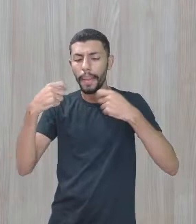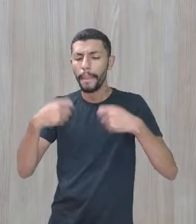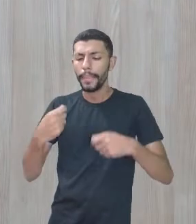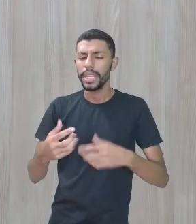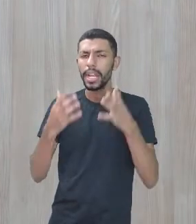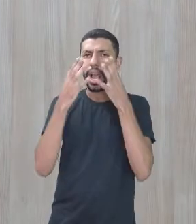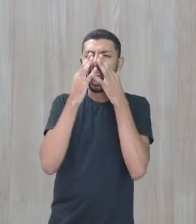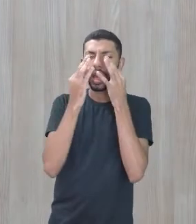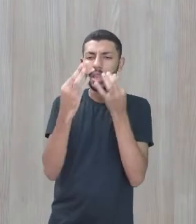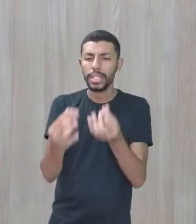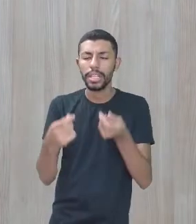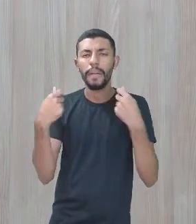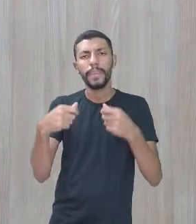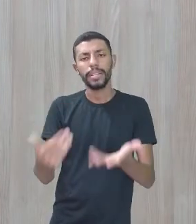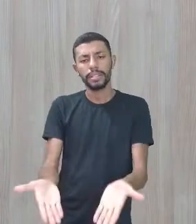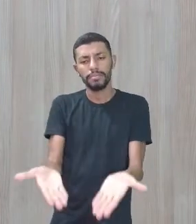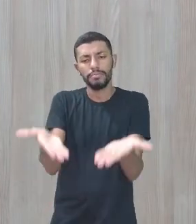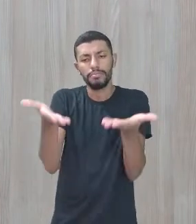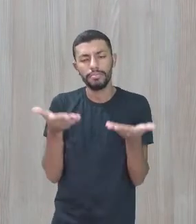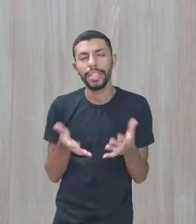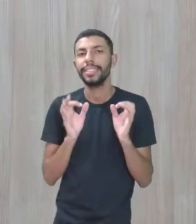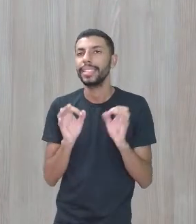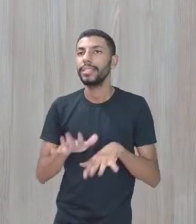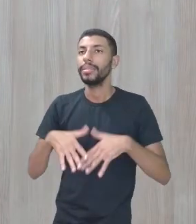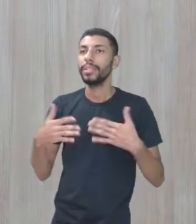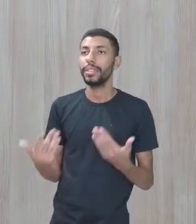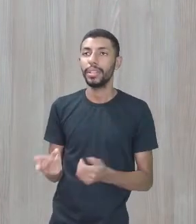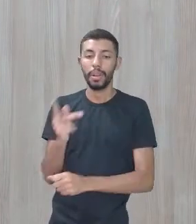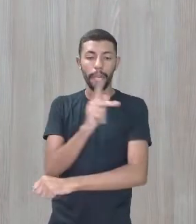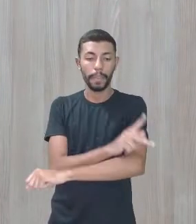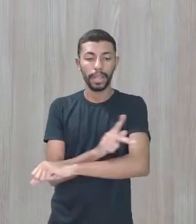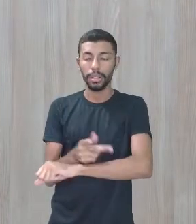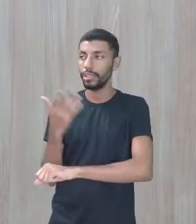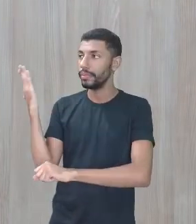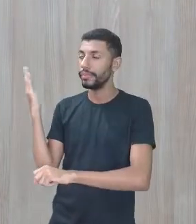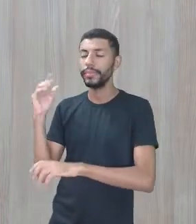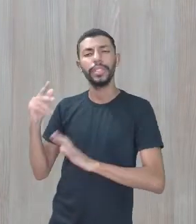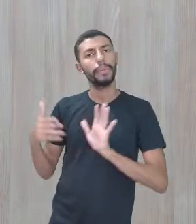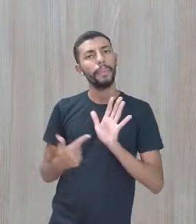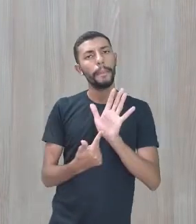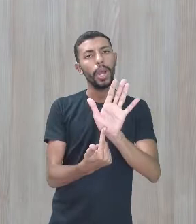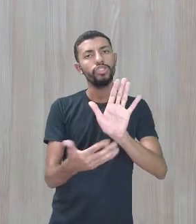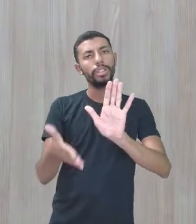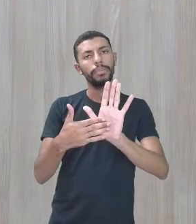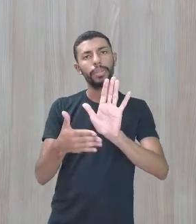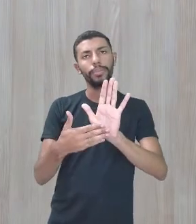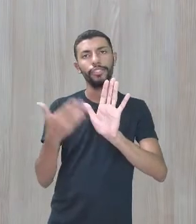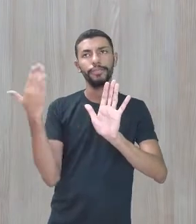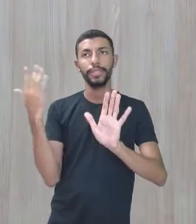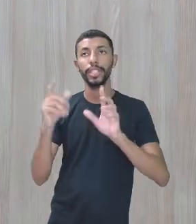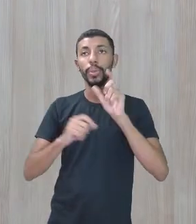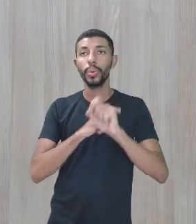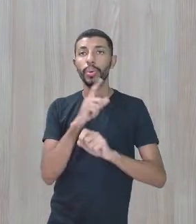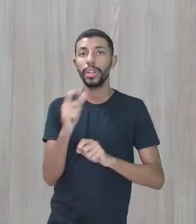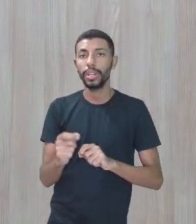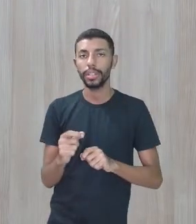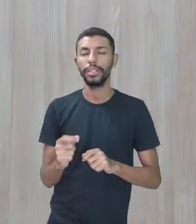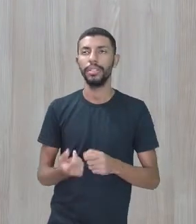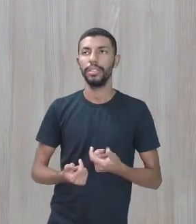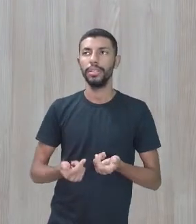precisamos sim acolher. Então, essa pedagogia, ele traz essa proposta desse olhar humanizado.